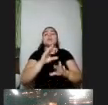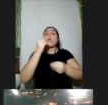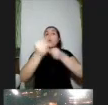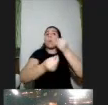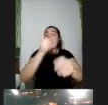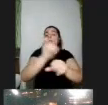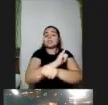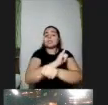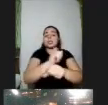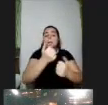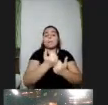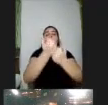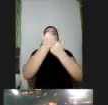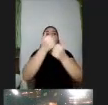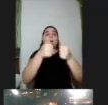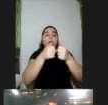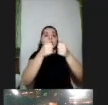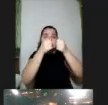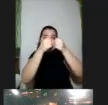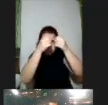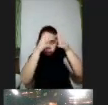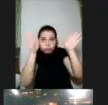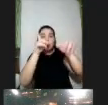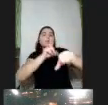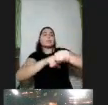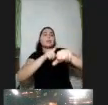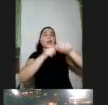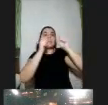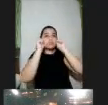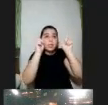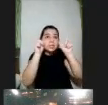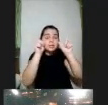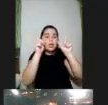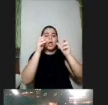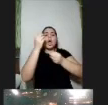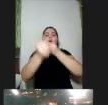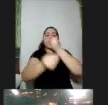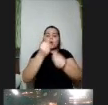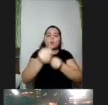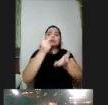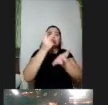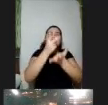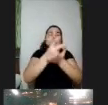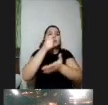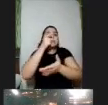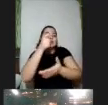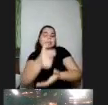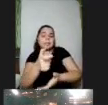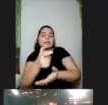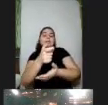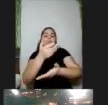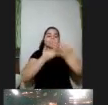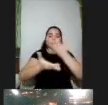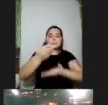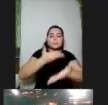as pessoas em ampliar o seu tempo de atenção e se manter engajado interessado pensando em metas que possam ir sendo